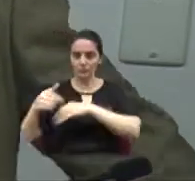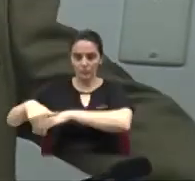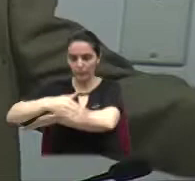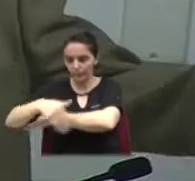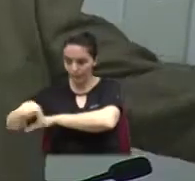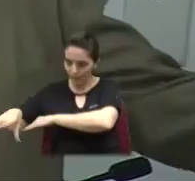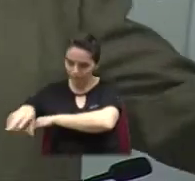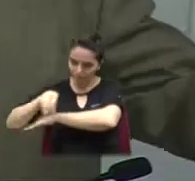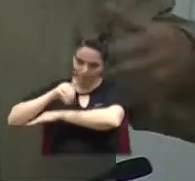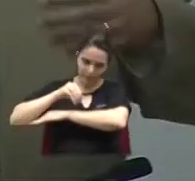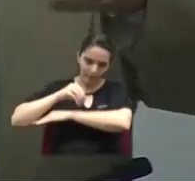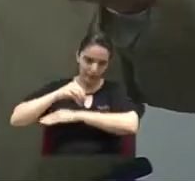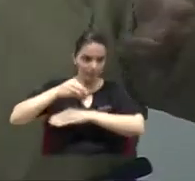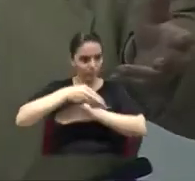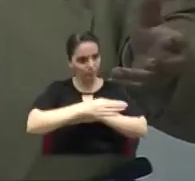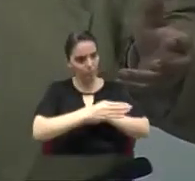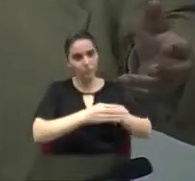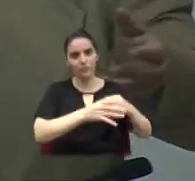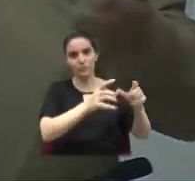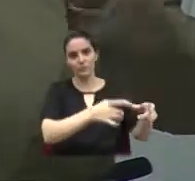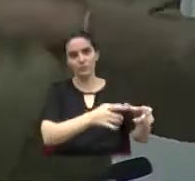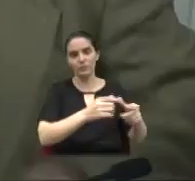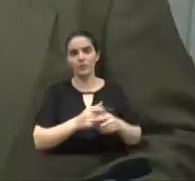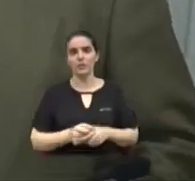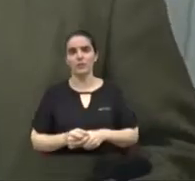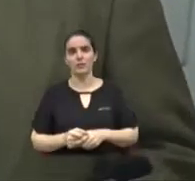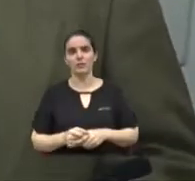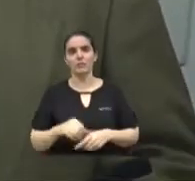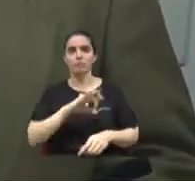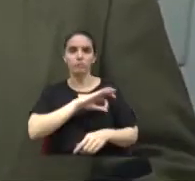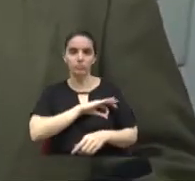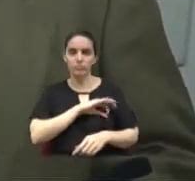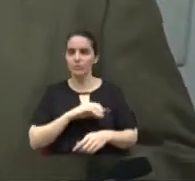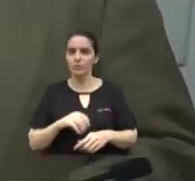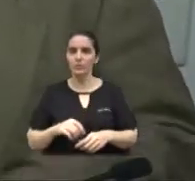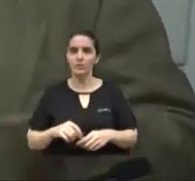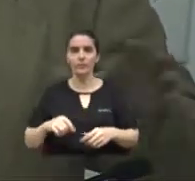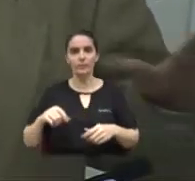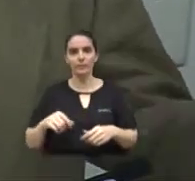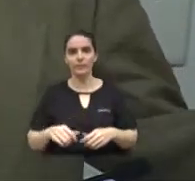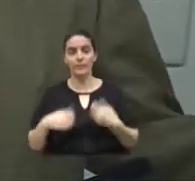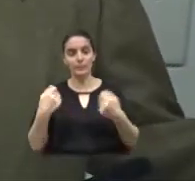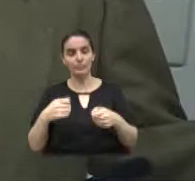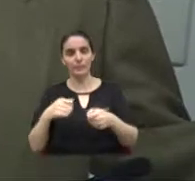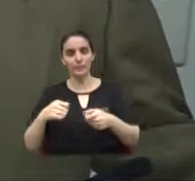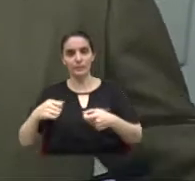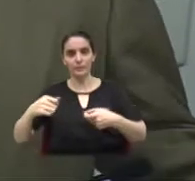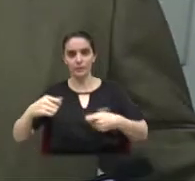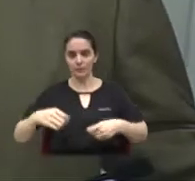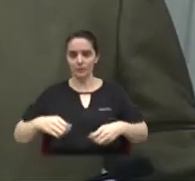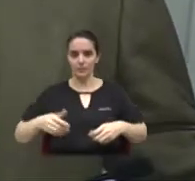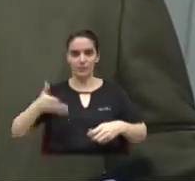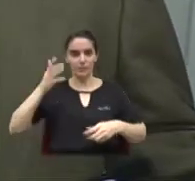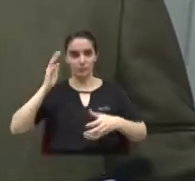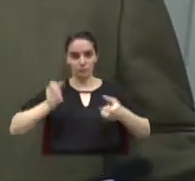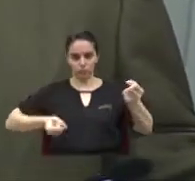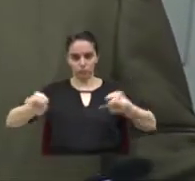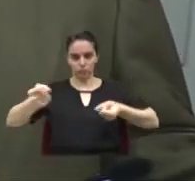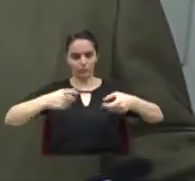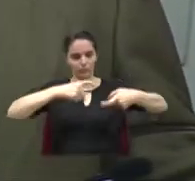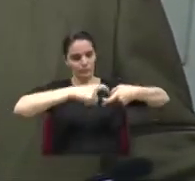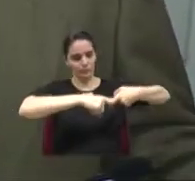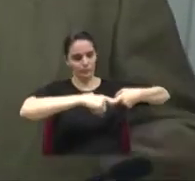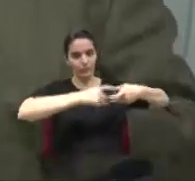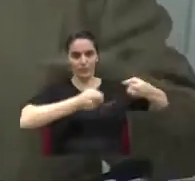parados pela polícia ou tiver algum problema para poder ser guinchado. Então, vai ficar sem autorizar,